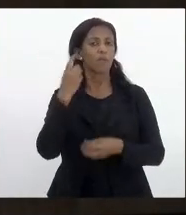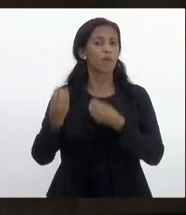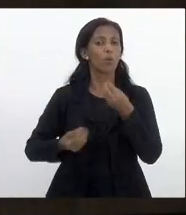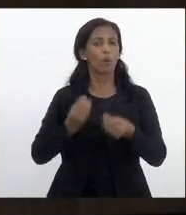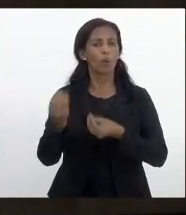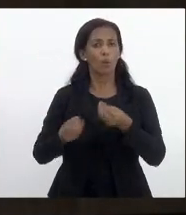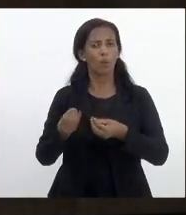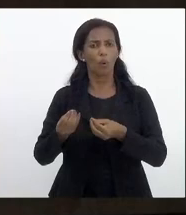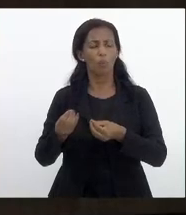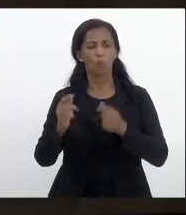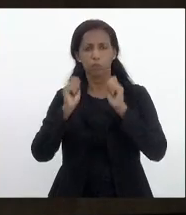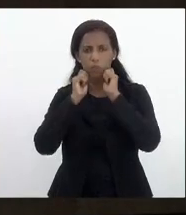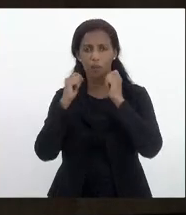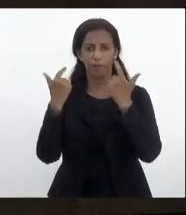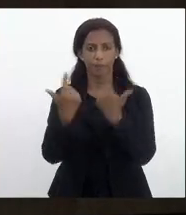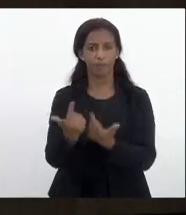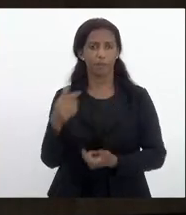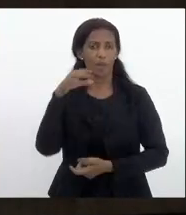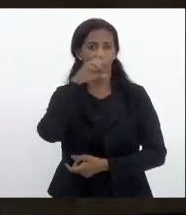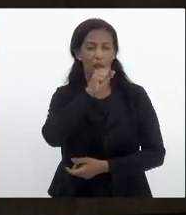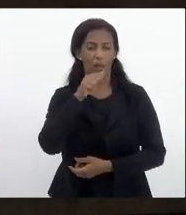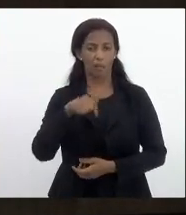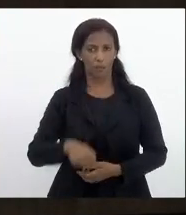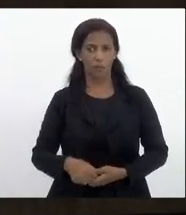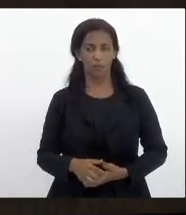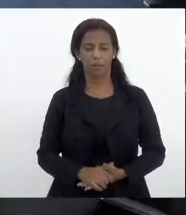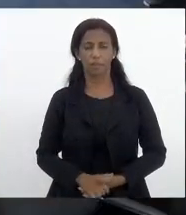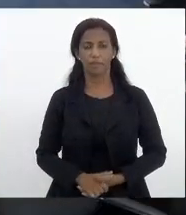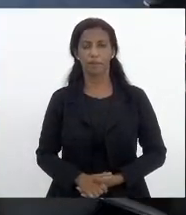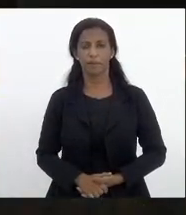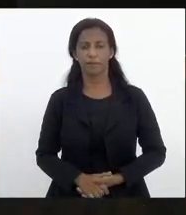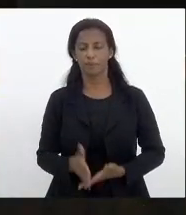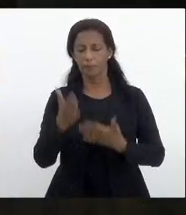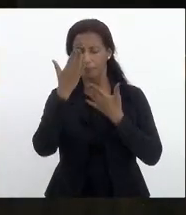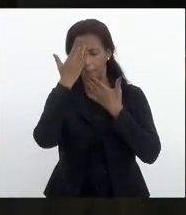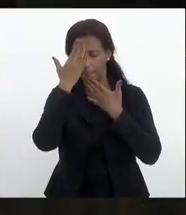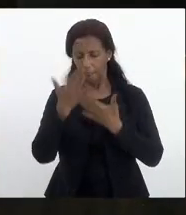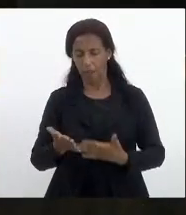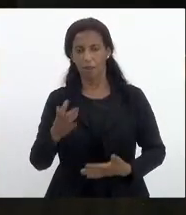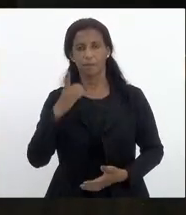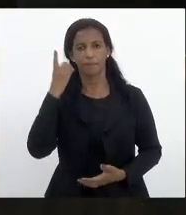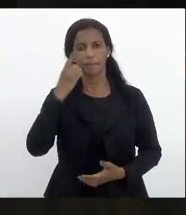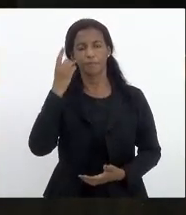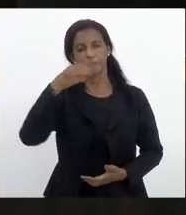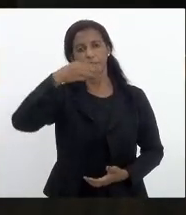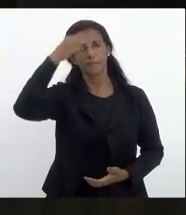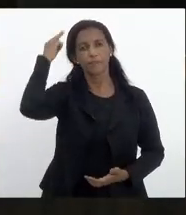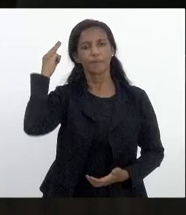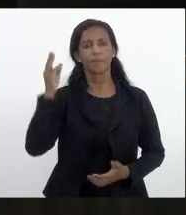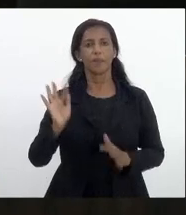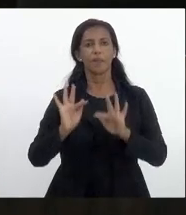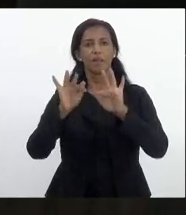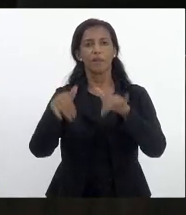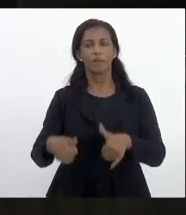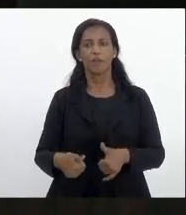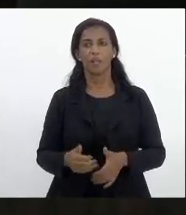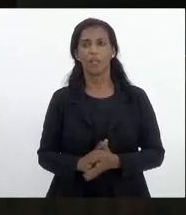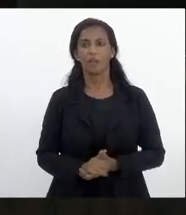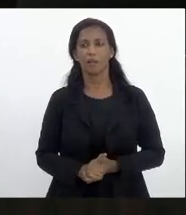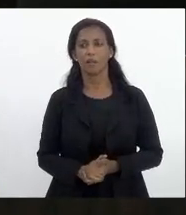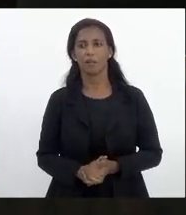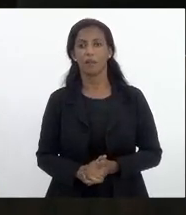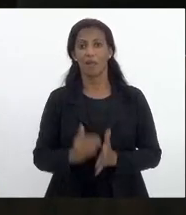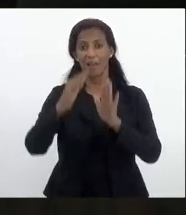tramitar isso aqui no parlamento mais rapidamente possível agradecendo ao deputado Márcio Pacheco encerrado expediente